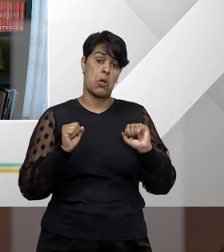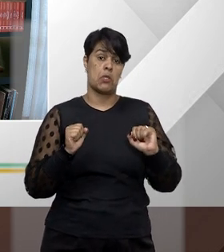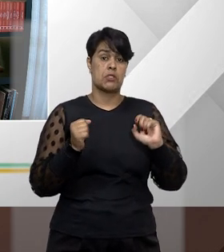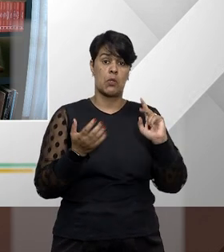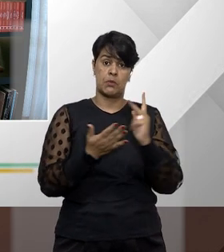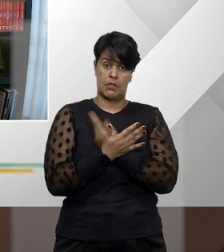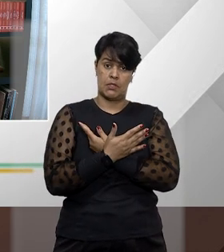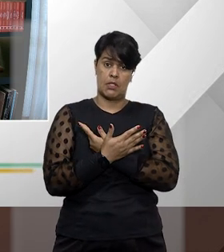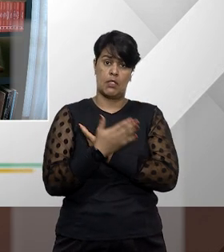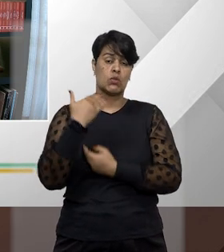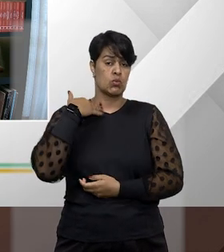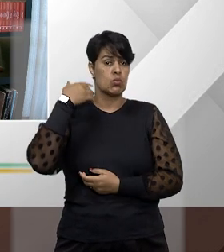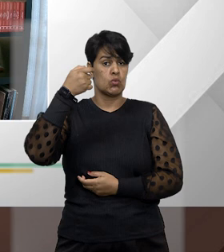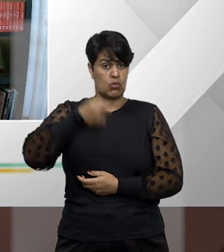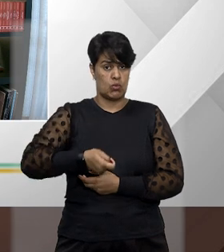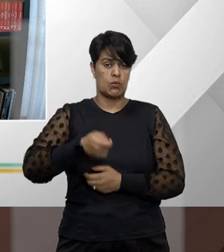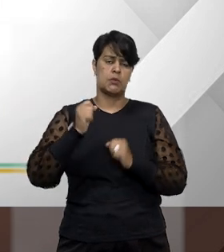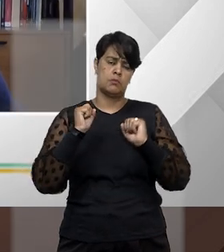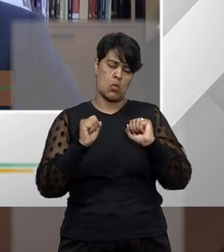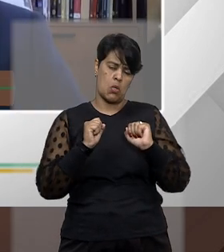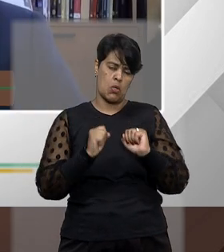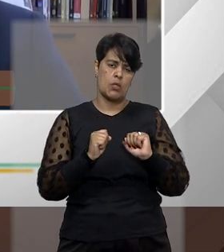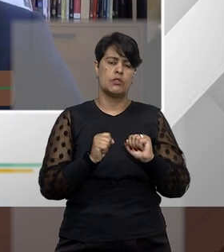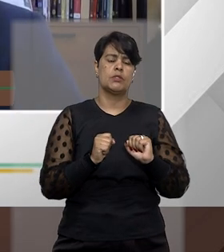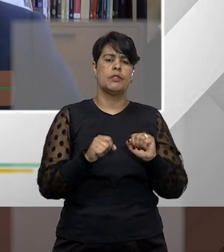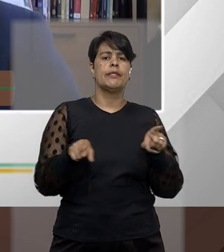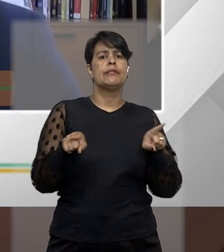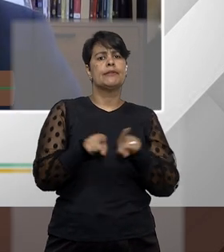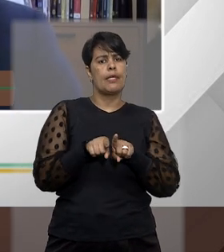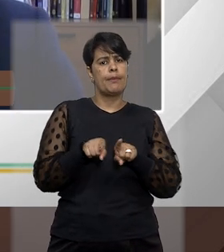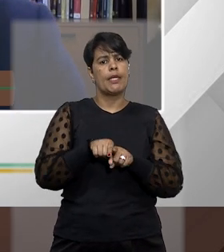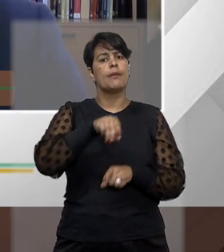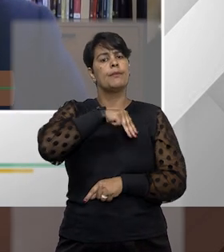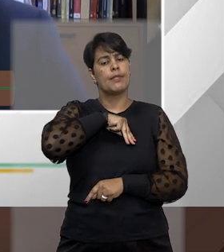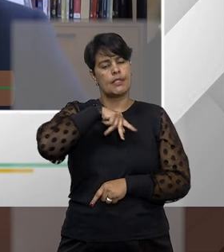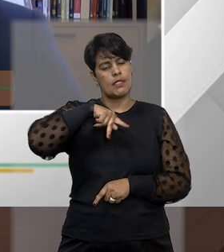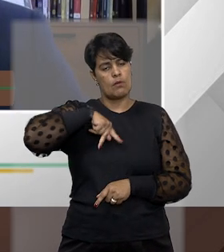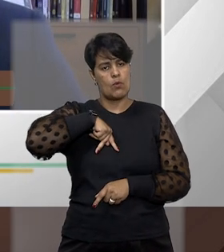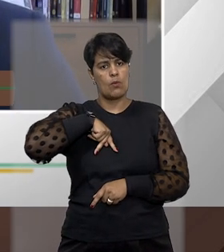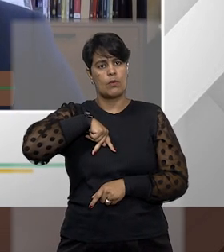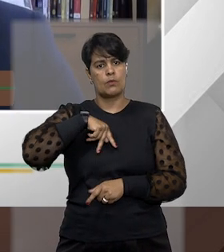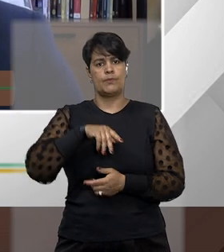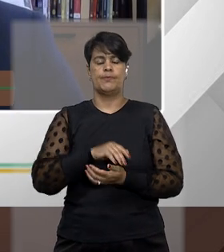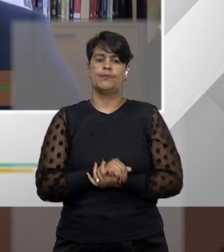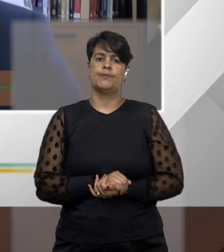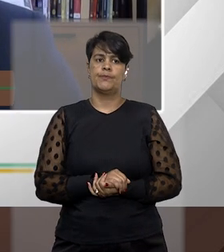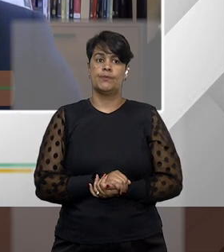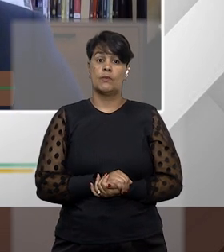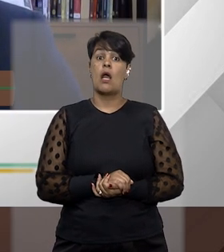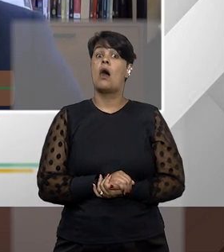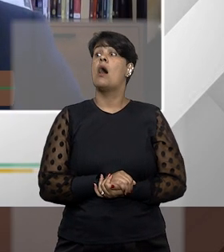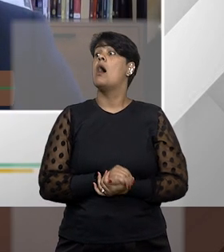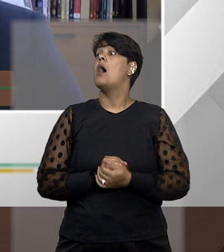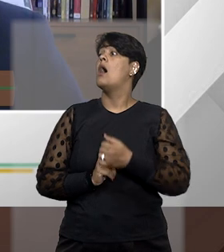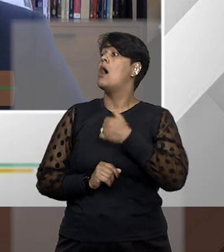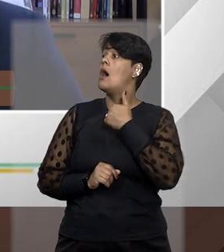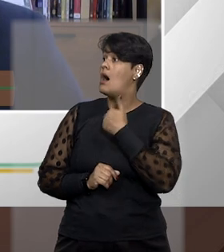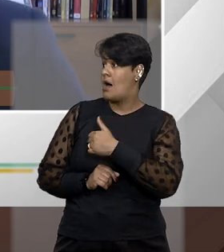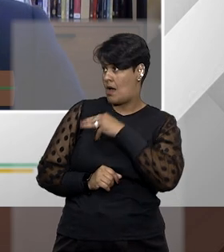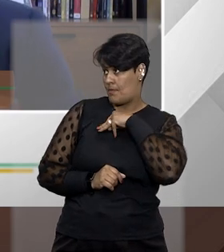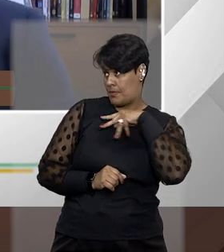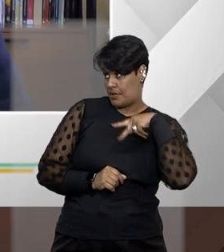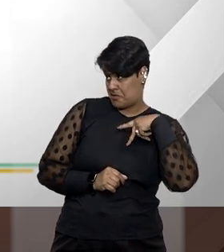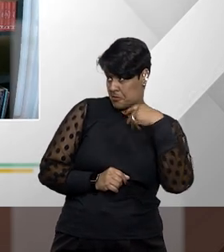autoridade judiciária ou então até por própria sugestão ou manifestação do Ministério Público. Ah, então é do Ministério